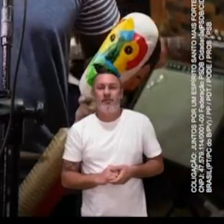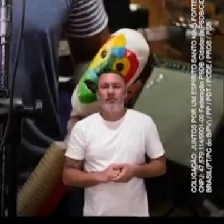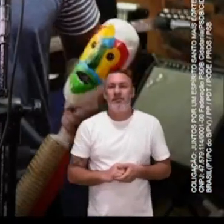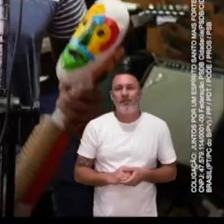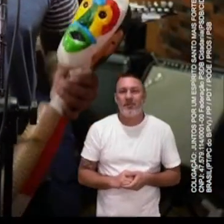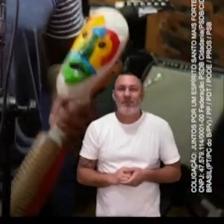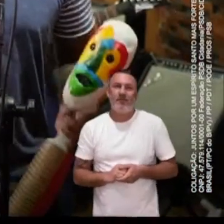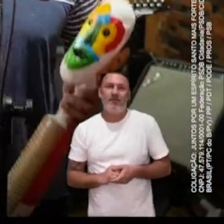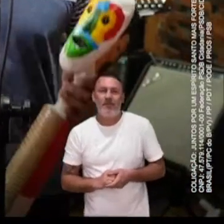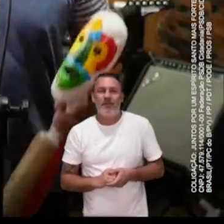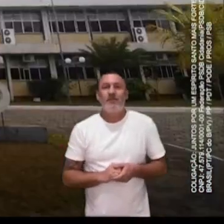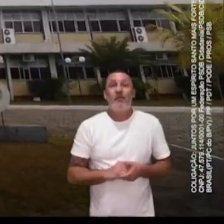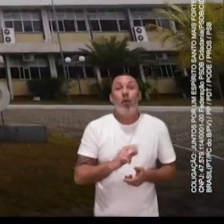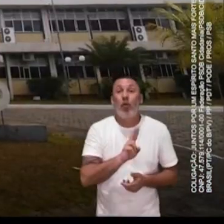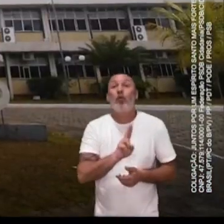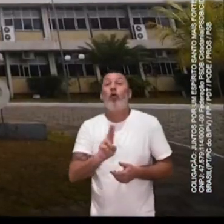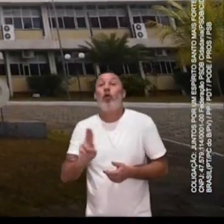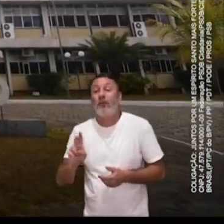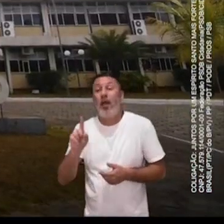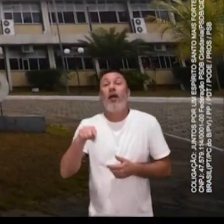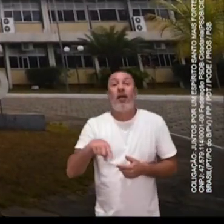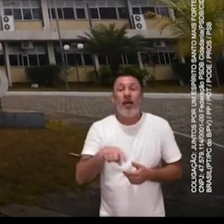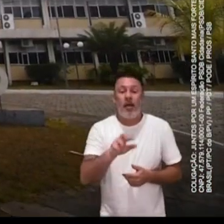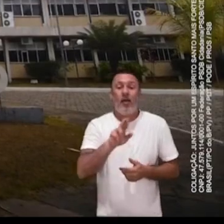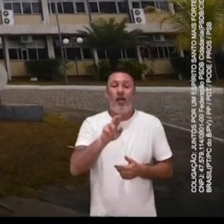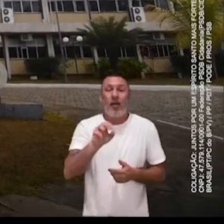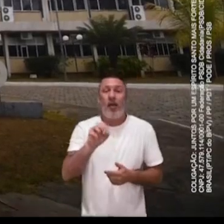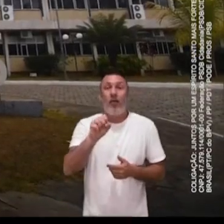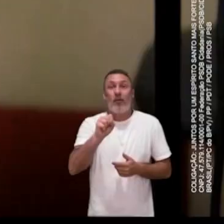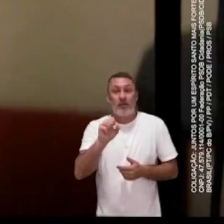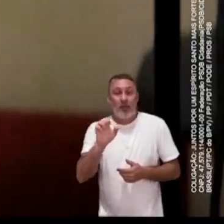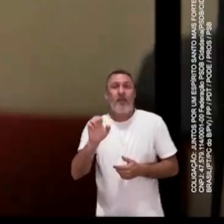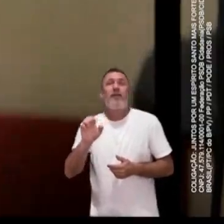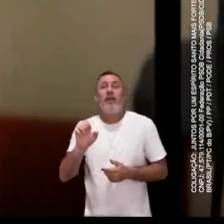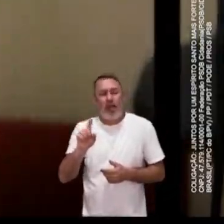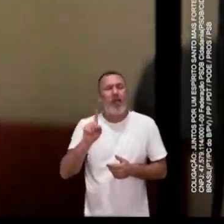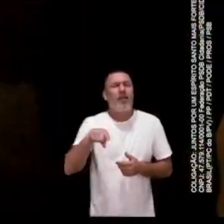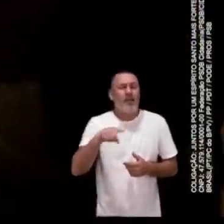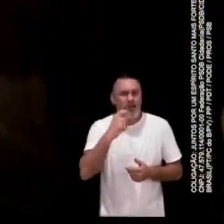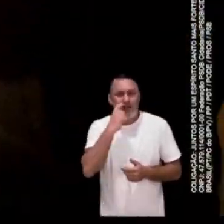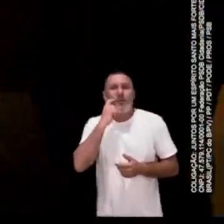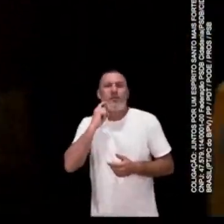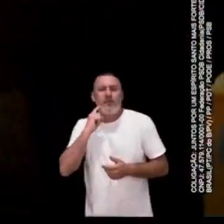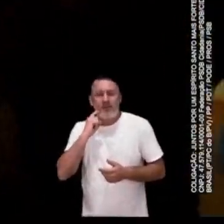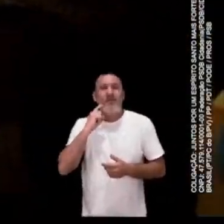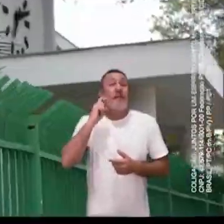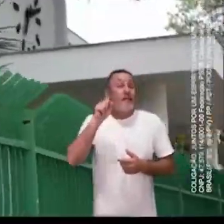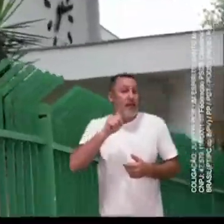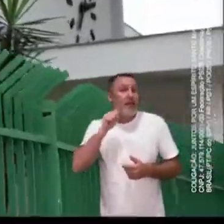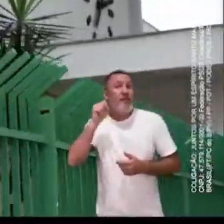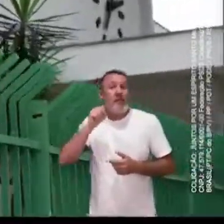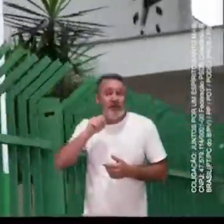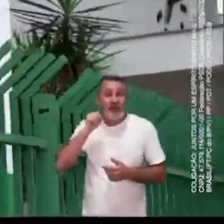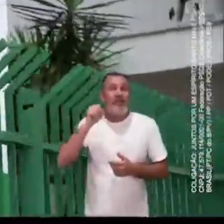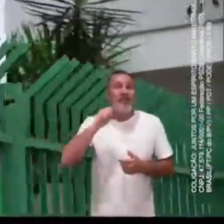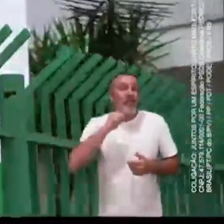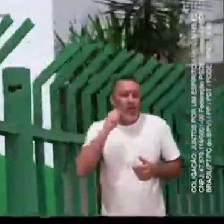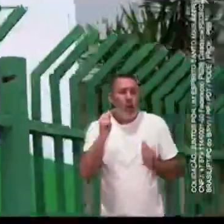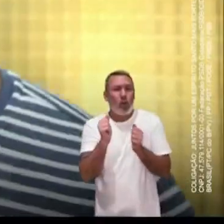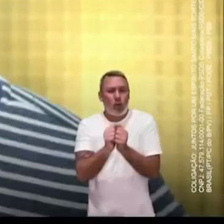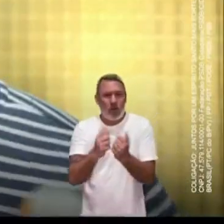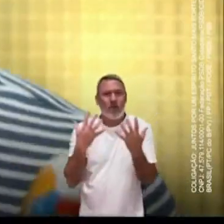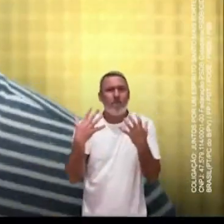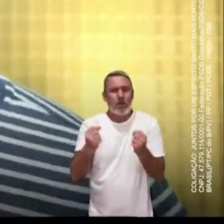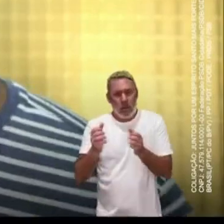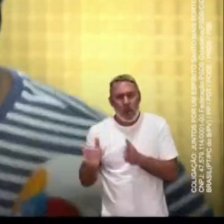O nome dela é Rose, é senadora. Com